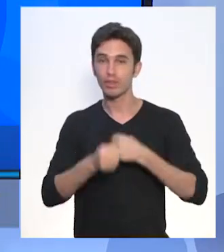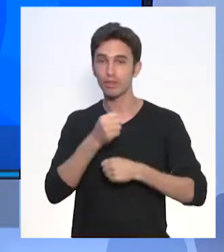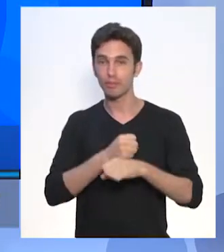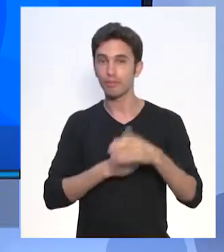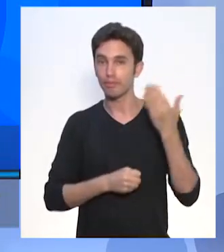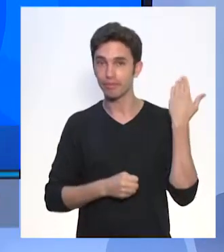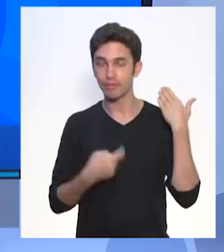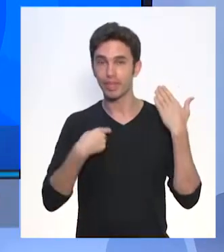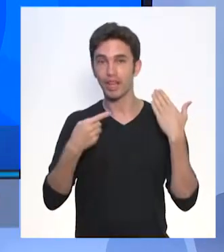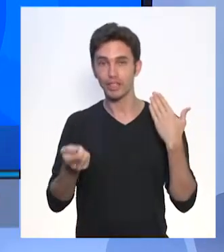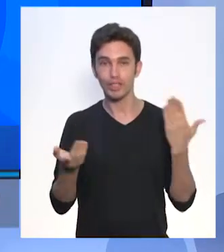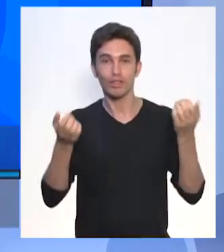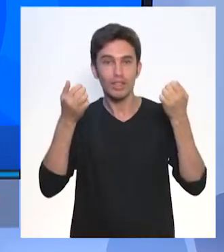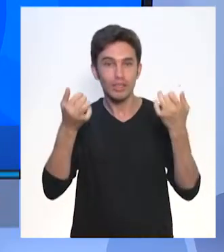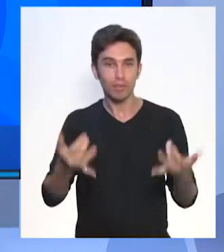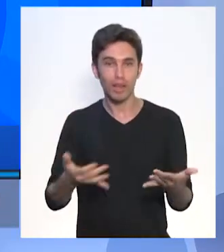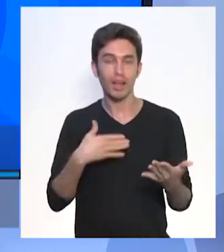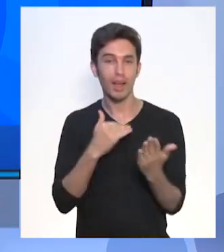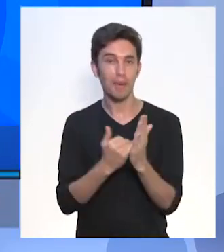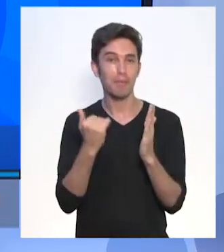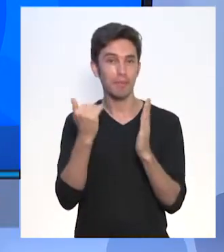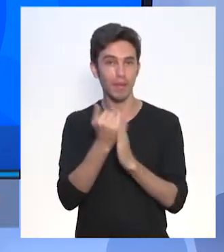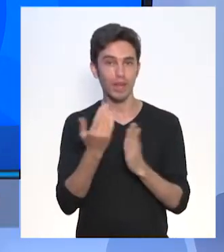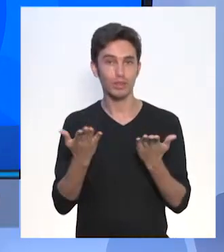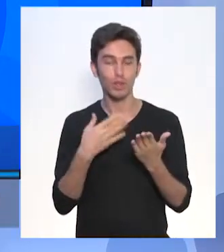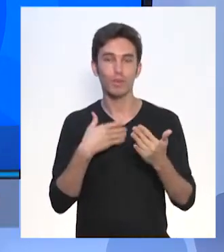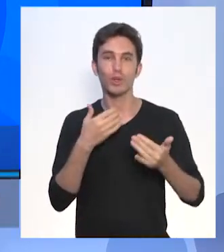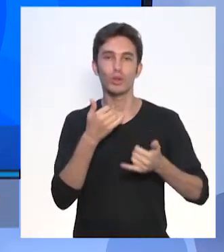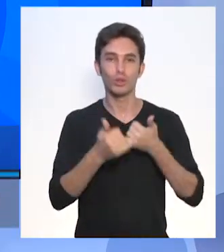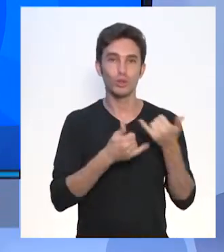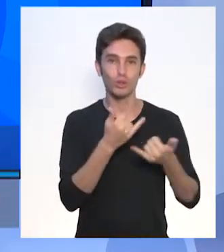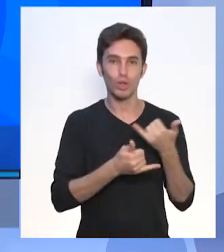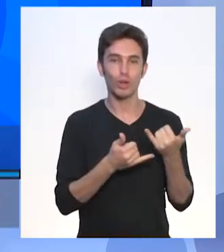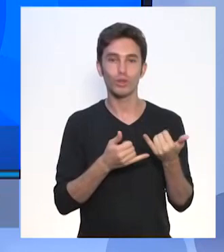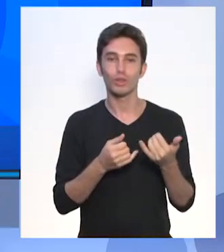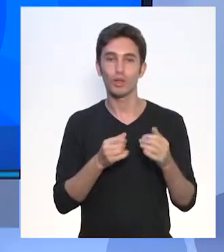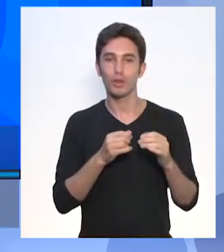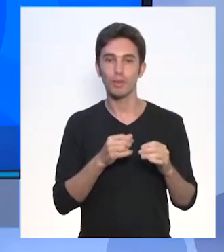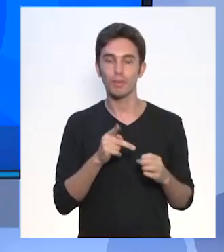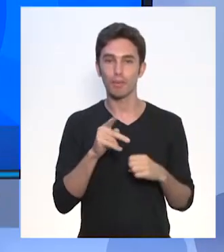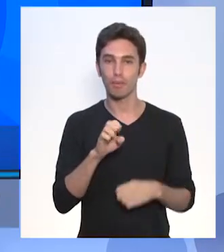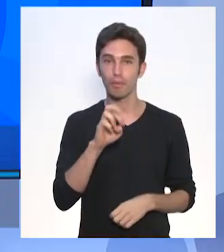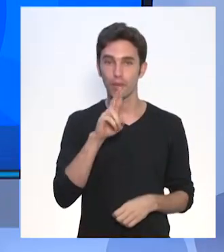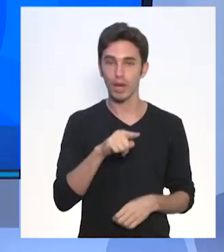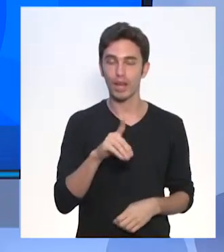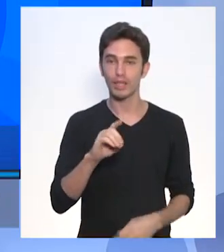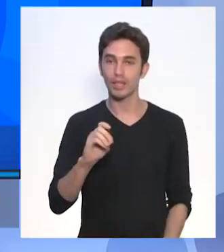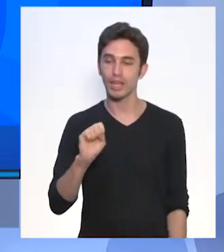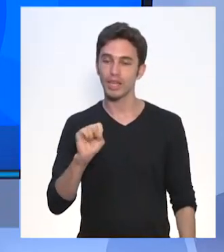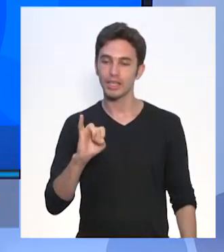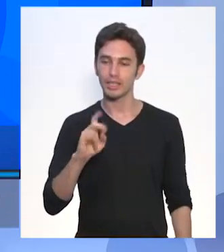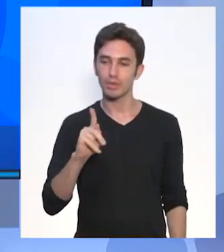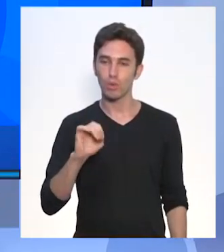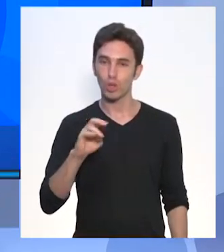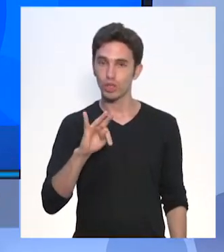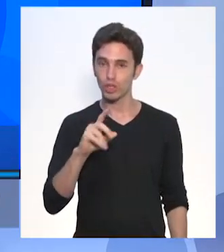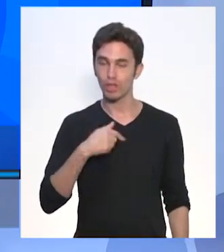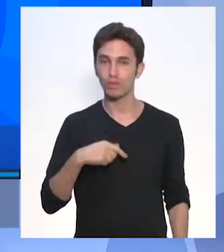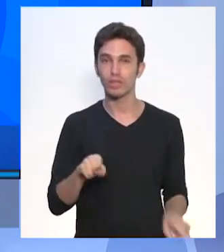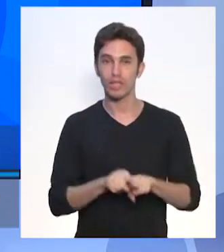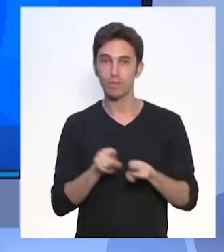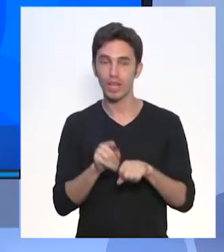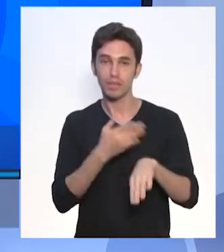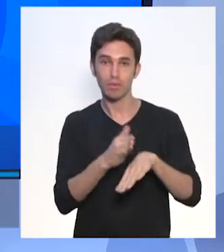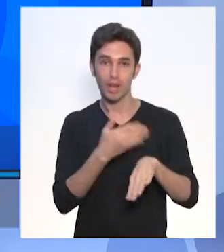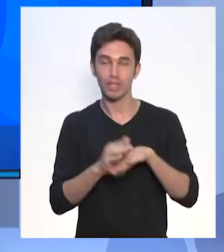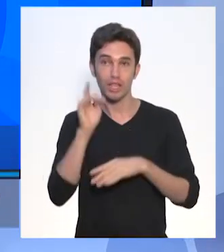que nós vamos falar um pouquinho mais sobre o jogo pré-desportivo e as práticas lúdicas. Então, semana que vem, na quinta-feira